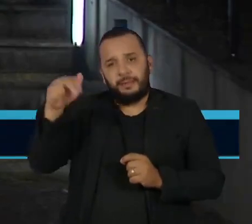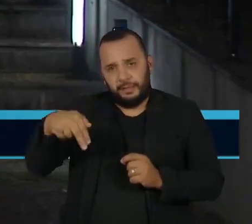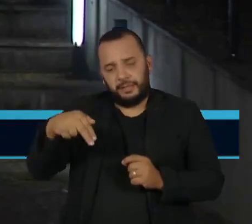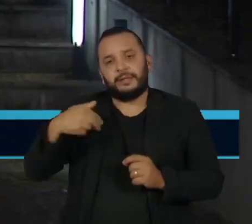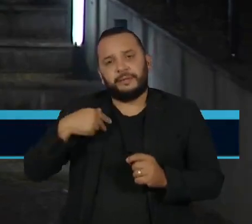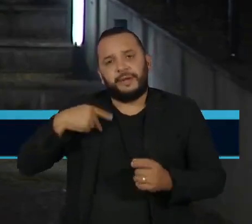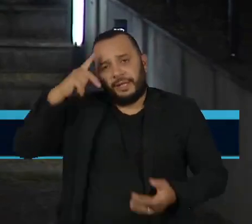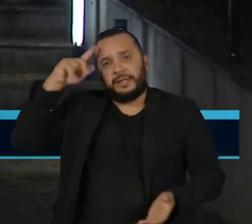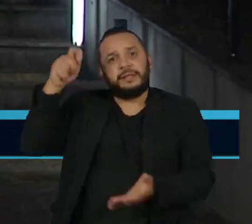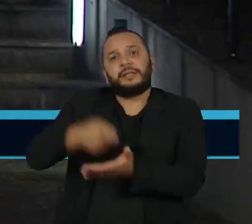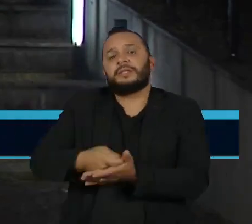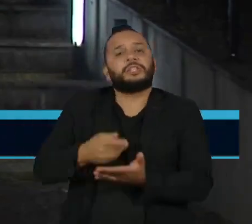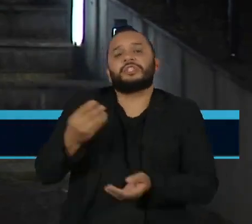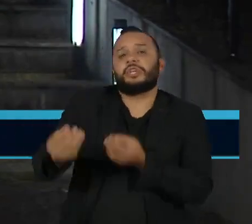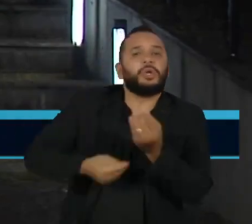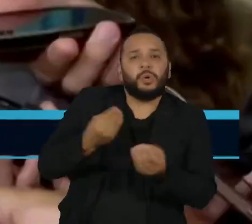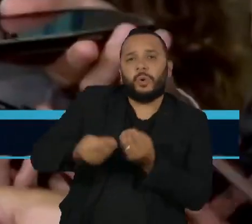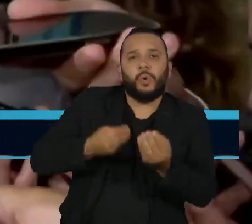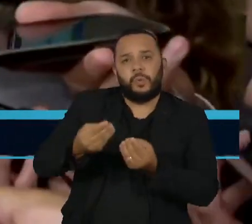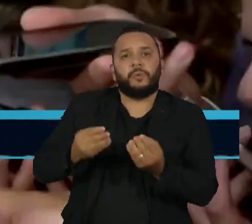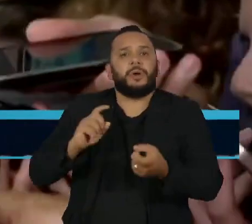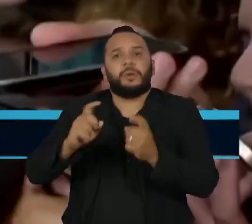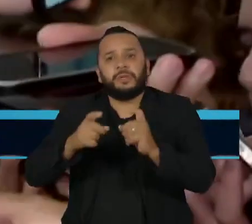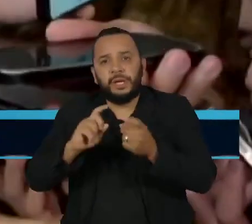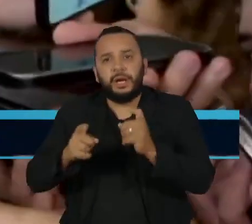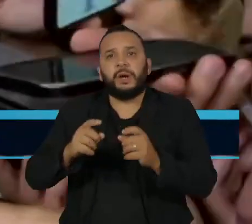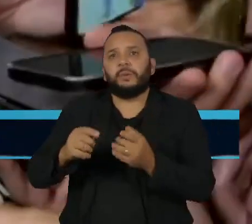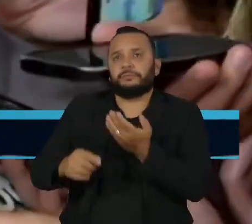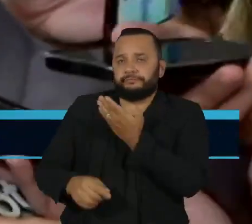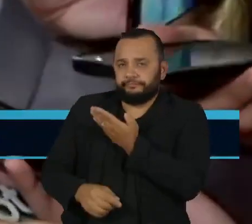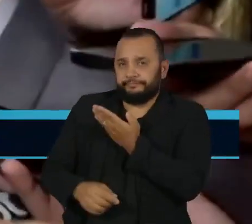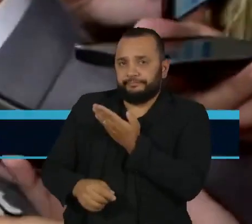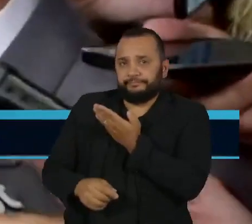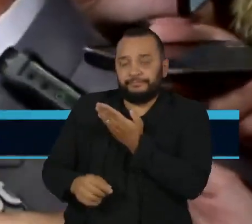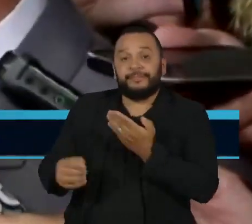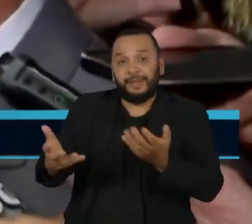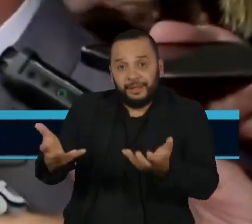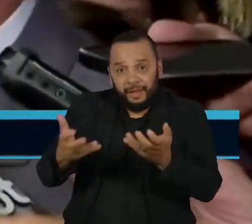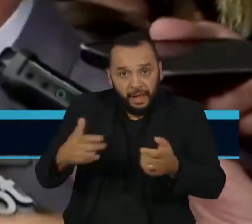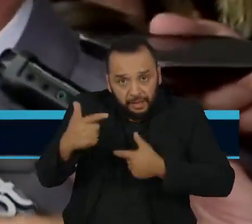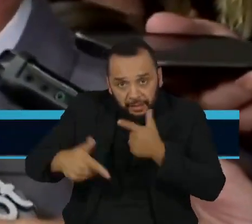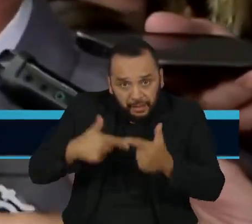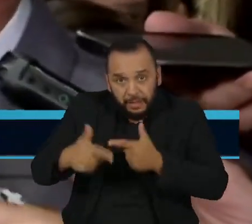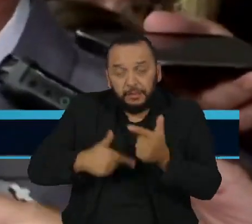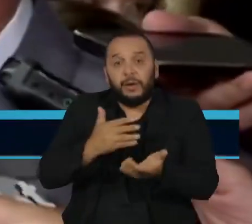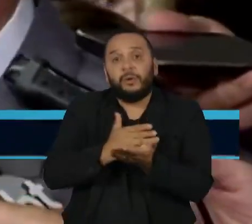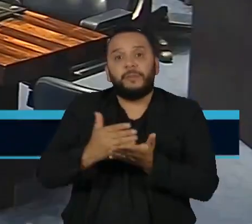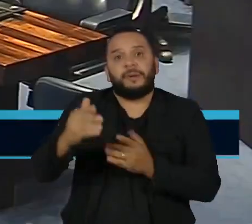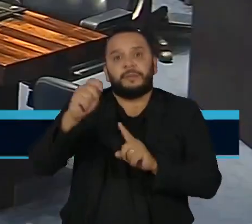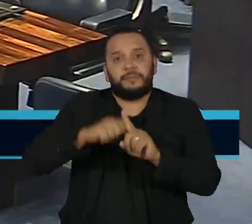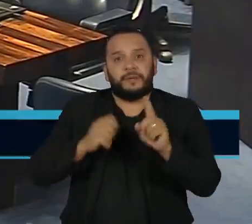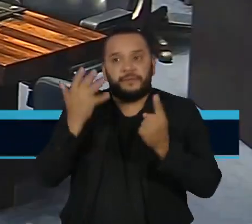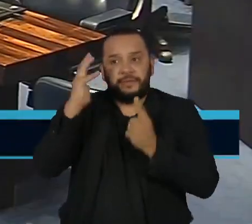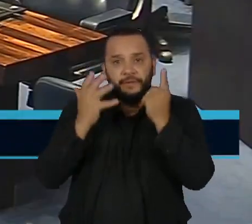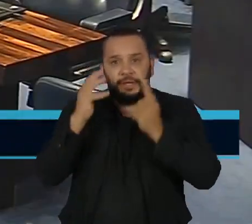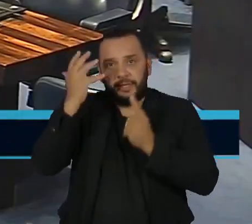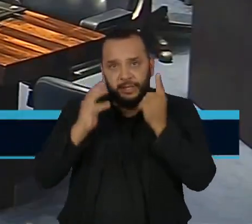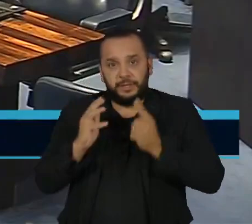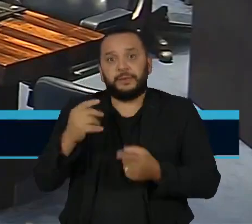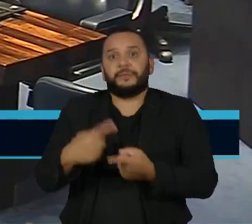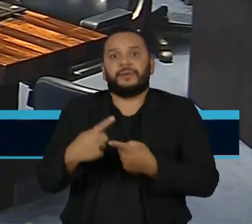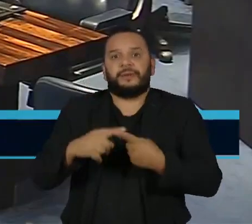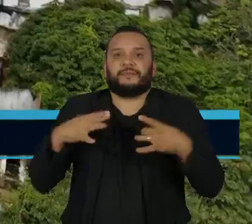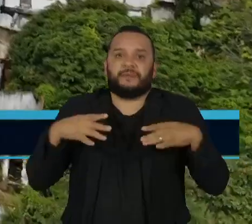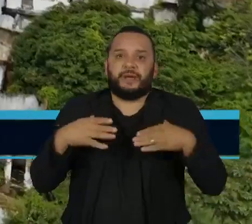e o vice-presidente, além do relator. Renan Calheiros defende que os trabalhos só comecem efetivamente em fevereiro, após o recesso